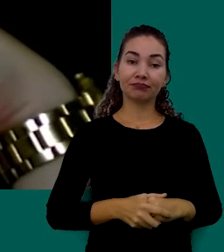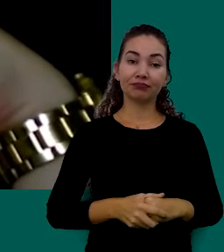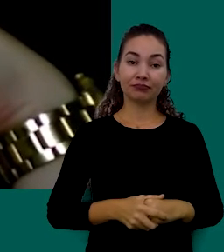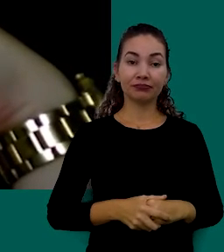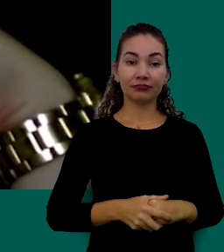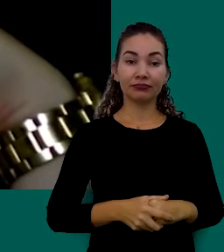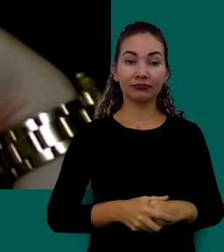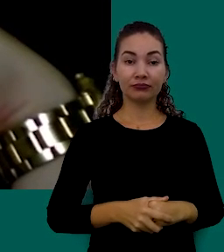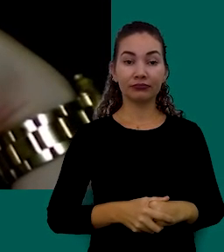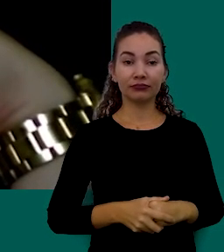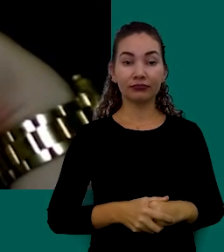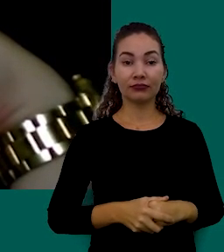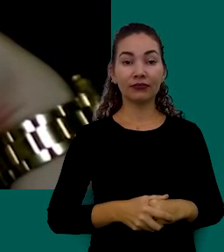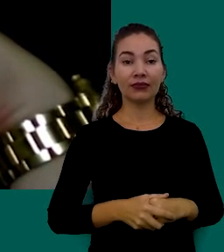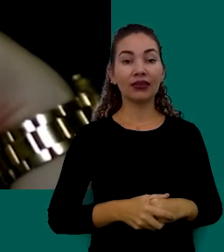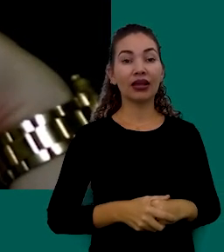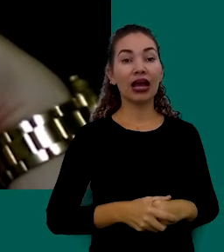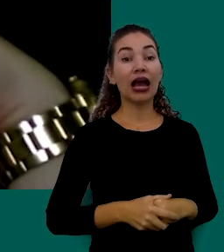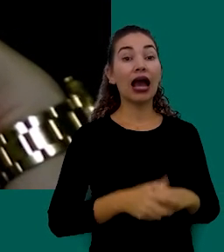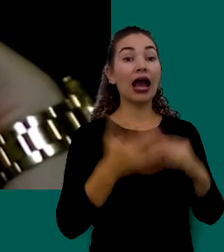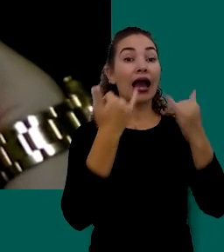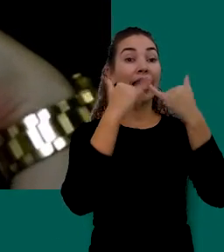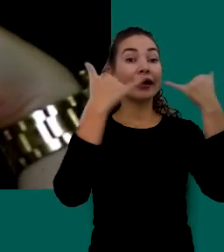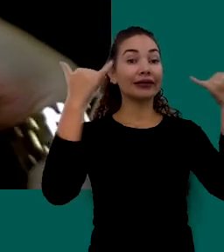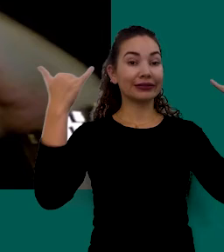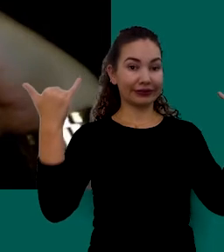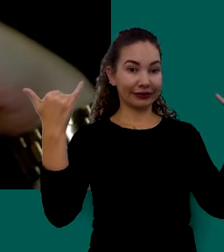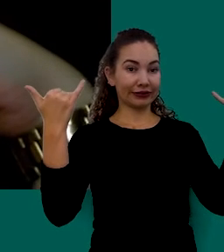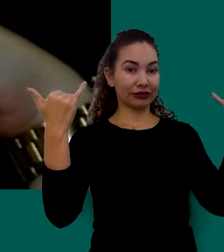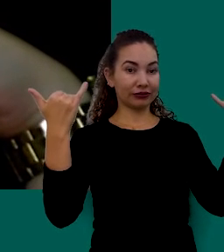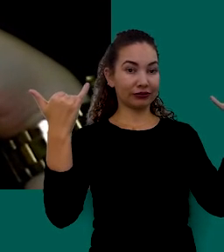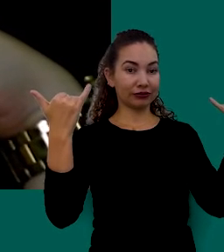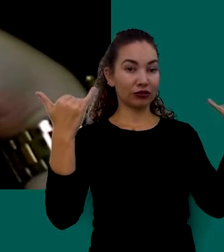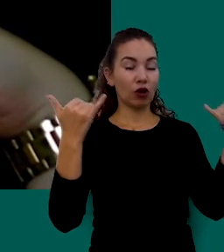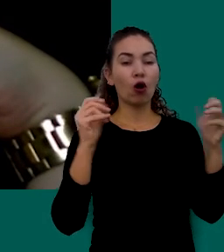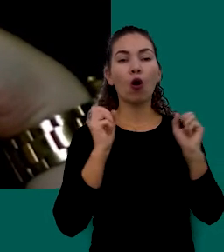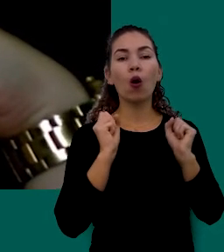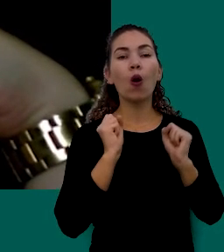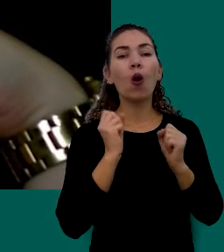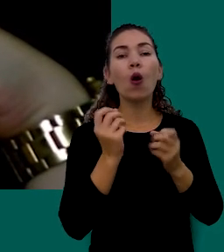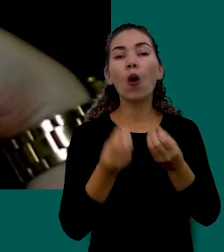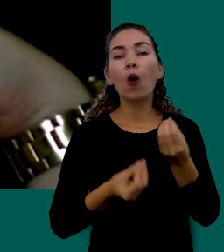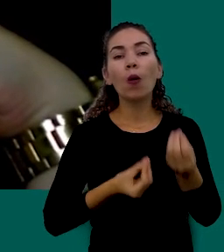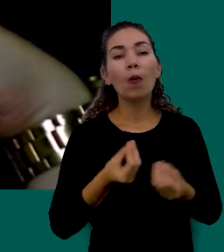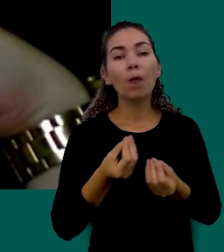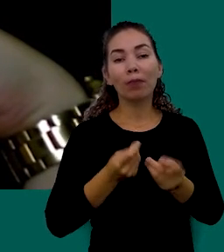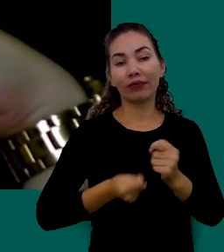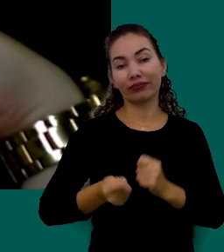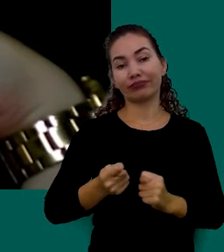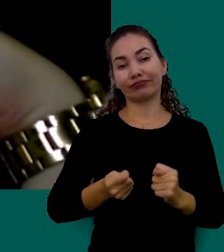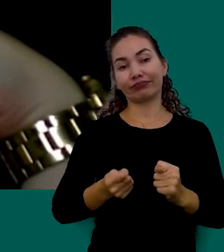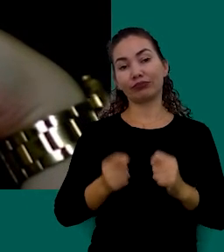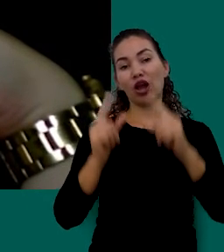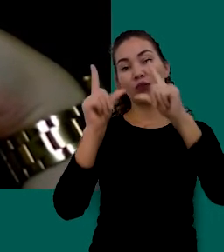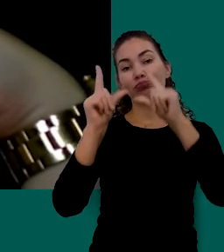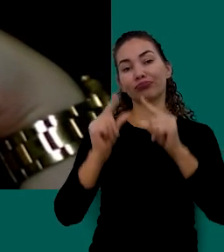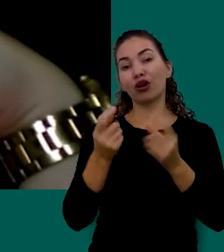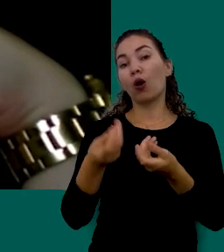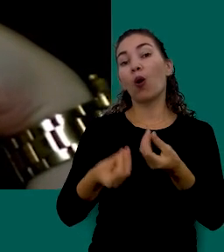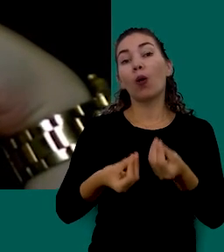E Gastos Com Energia O Que Podemos Fazer Então Para Diminuir Esses Gastos